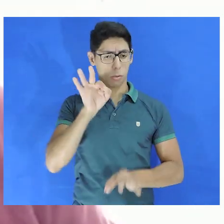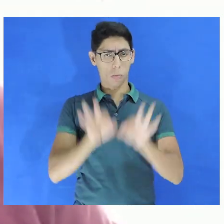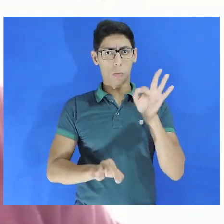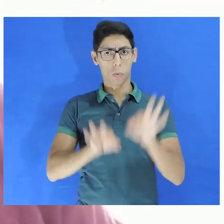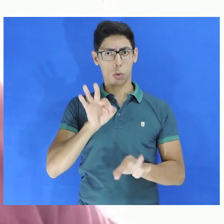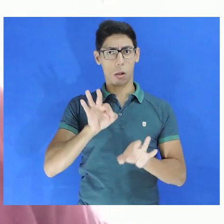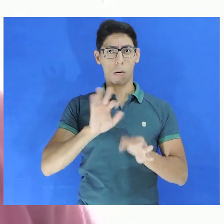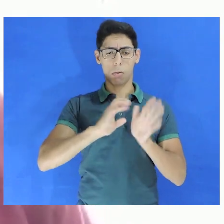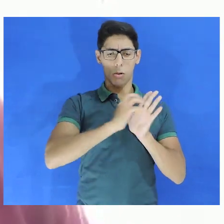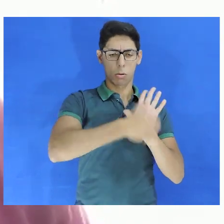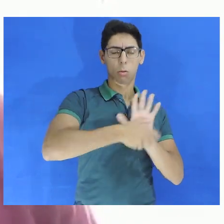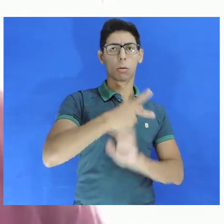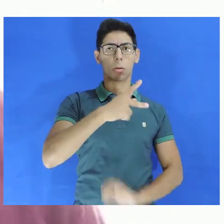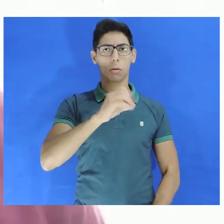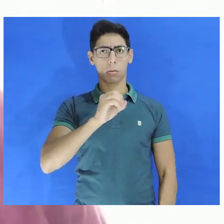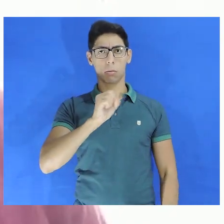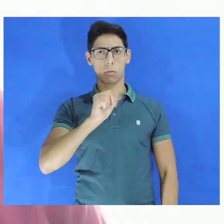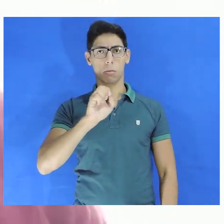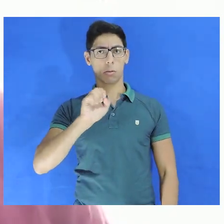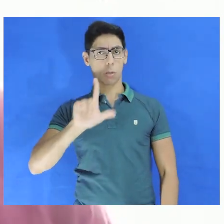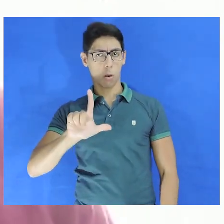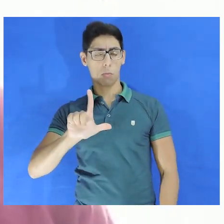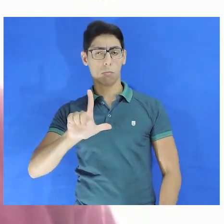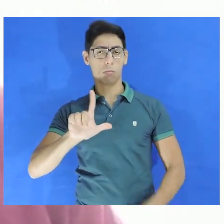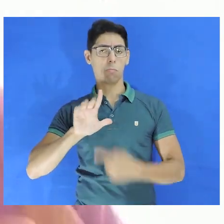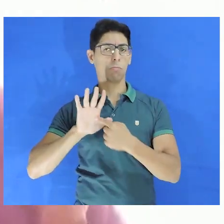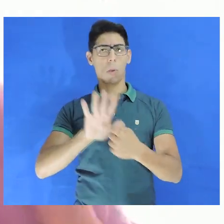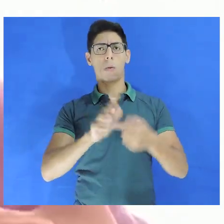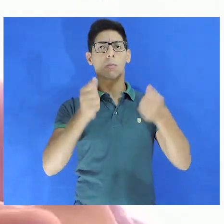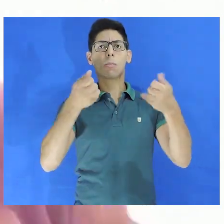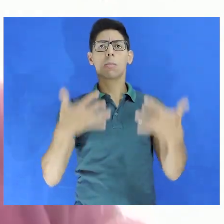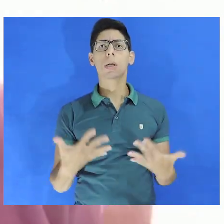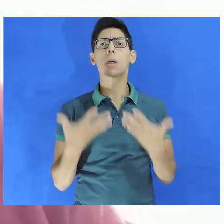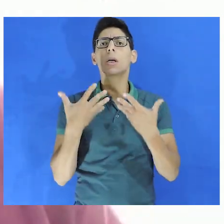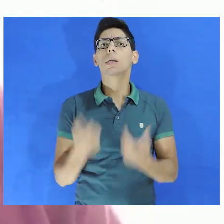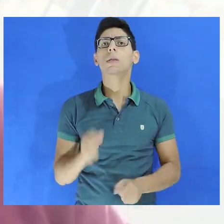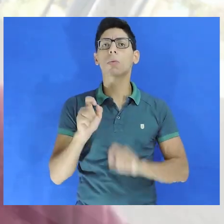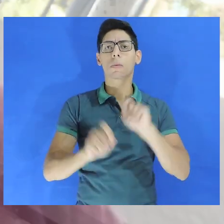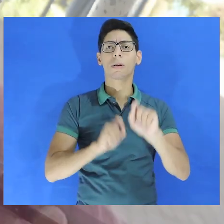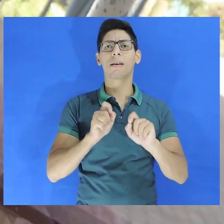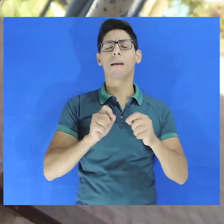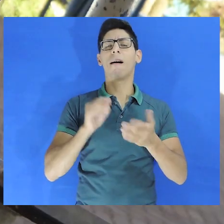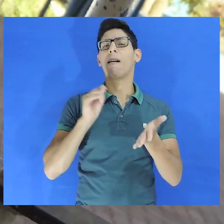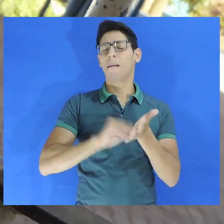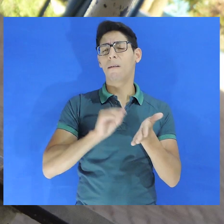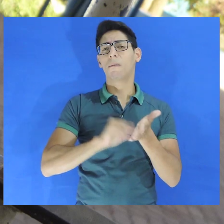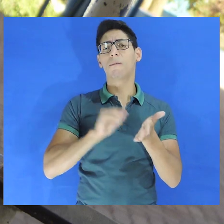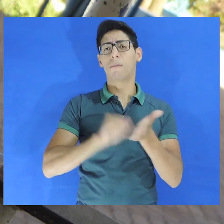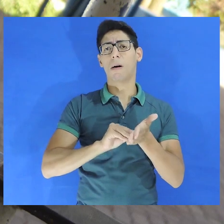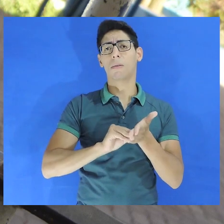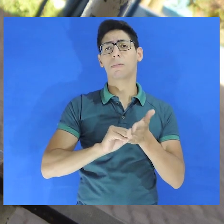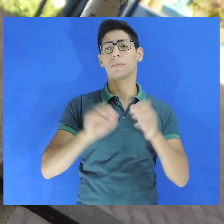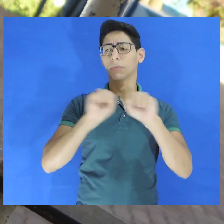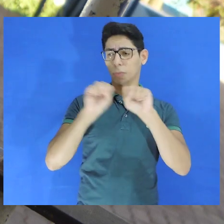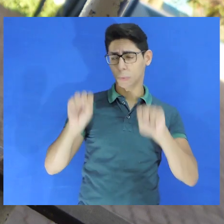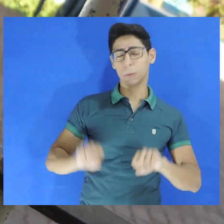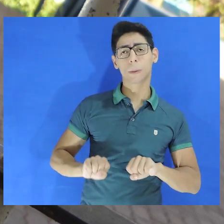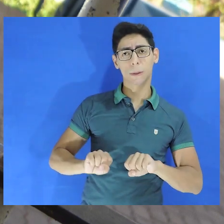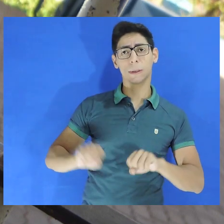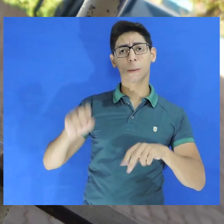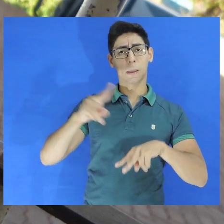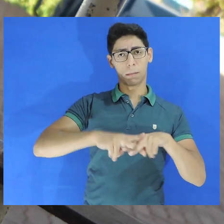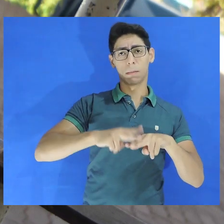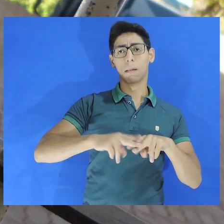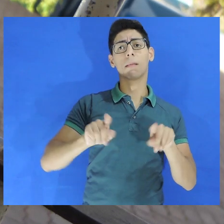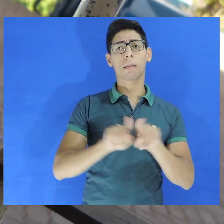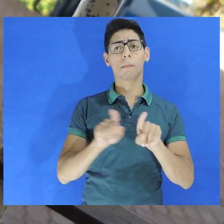judicial do PSOL, ele admite a falência múltipla dos órgãos. E, em face disso, o sistema